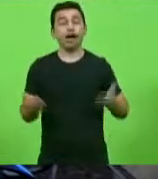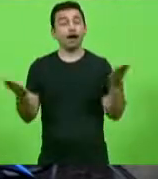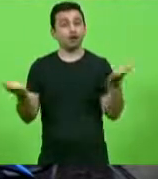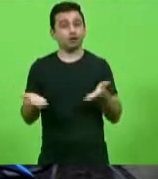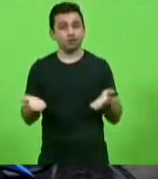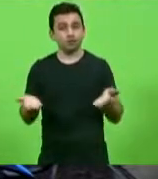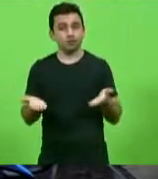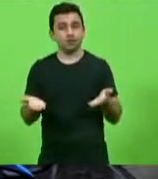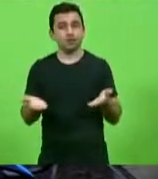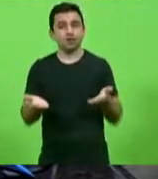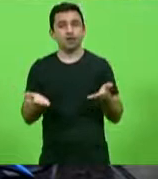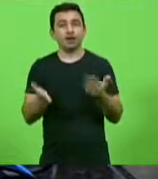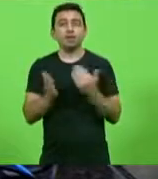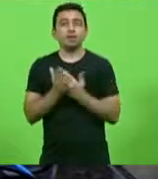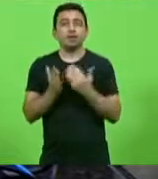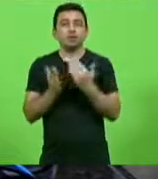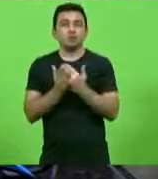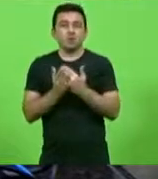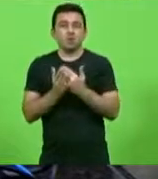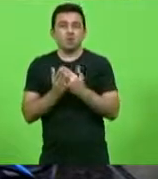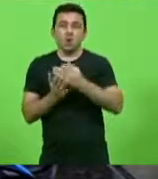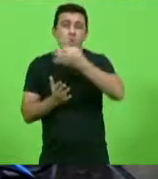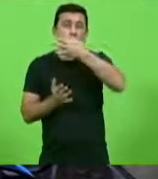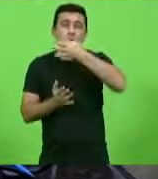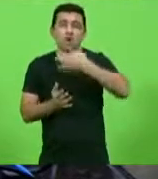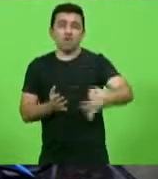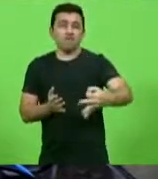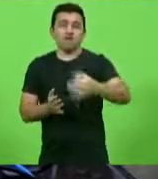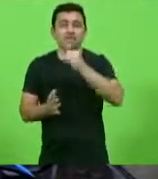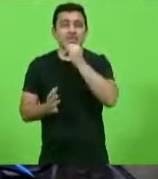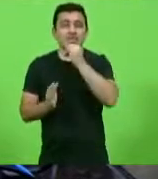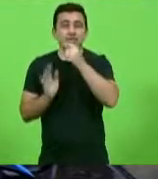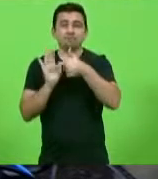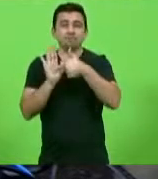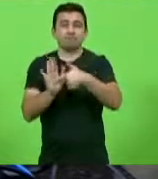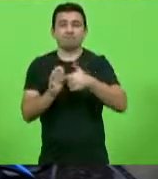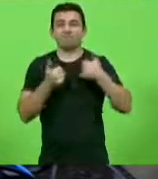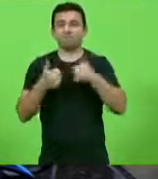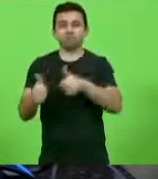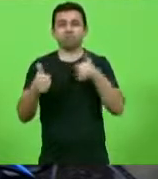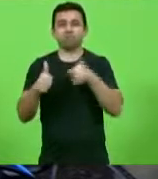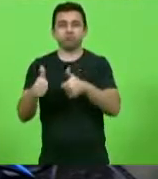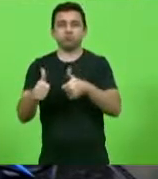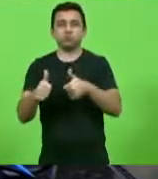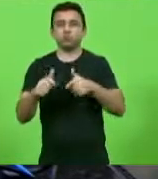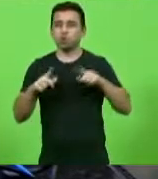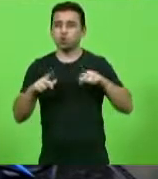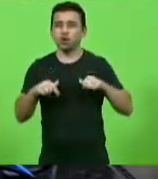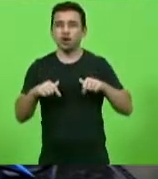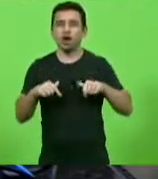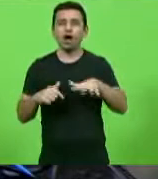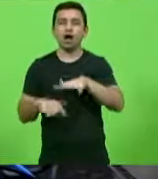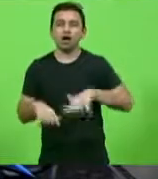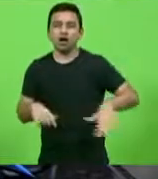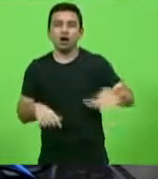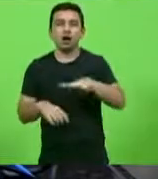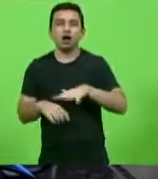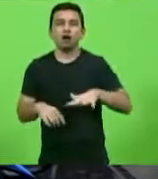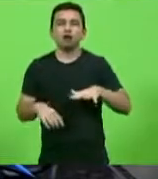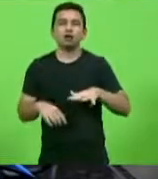citar, talvez, o mais horroroso de todos os exemplos, a perseguição aos judeus feitos,